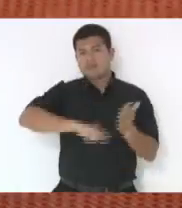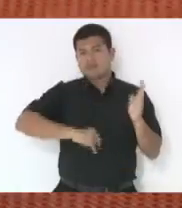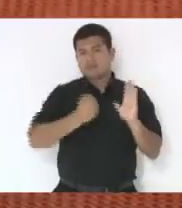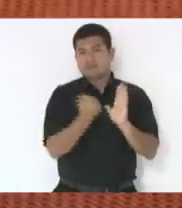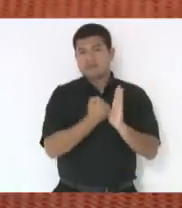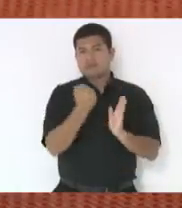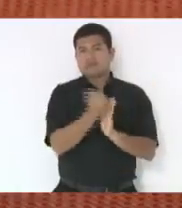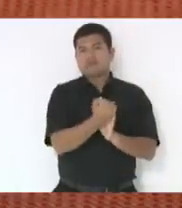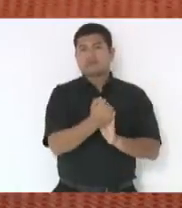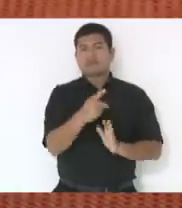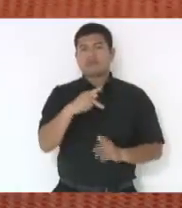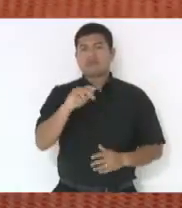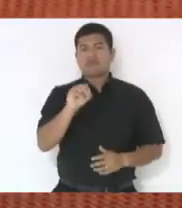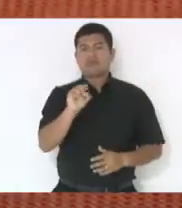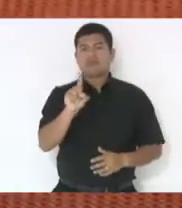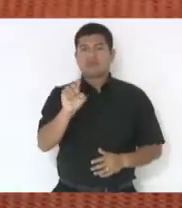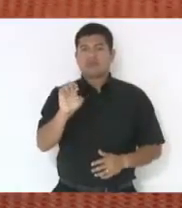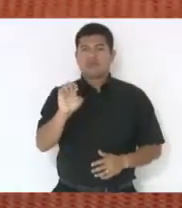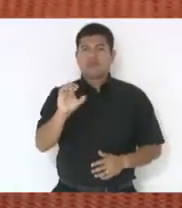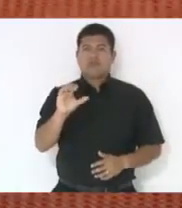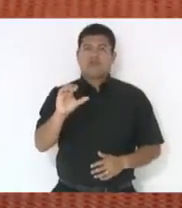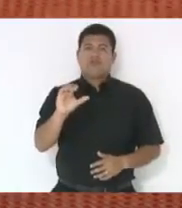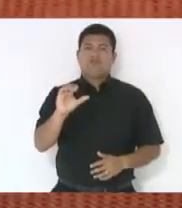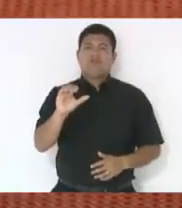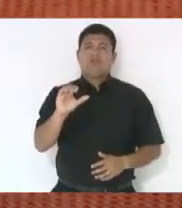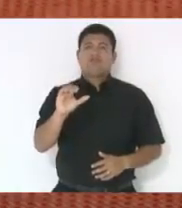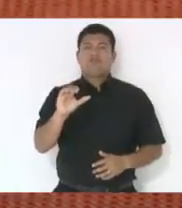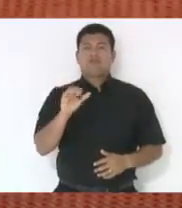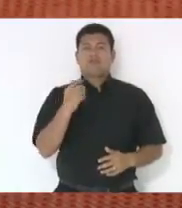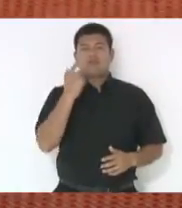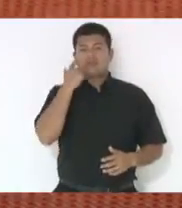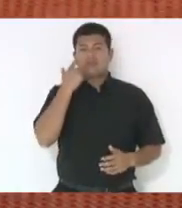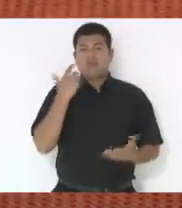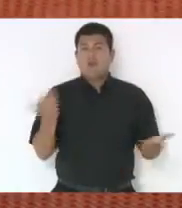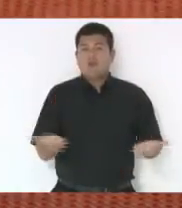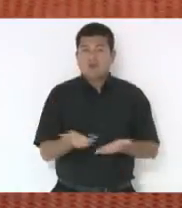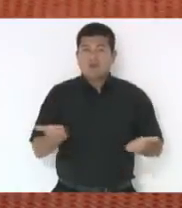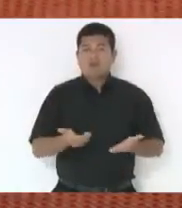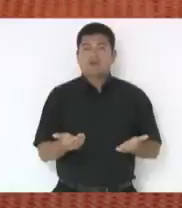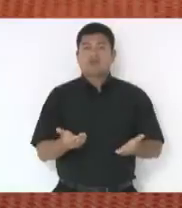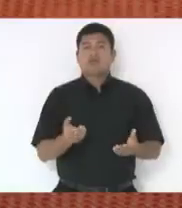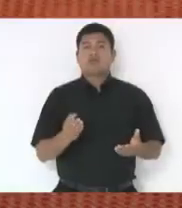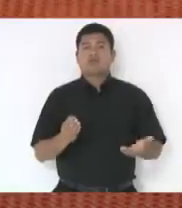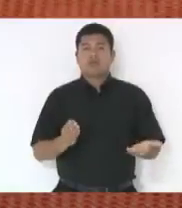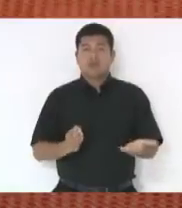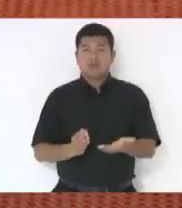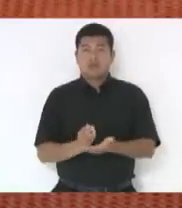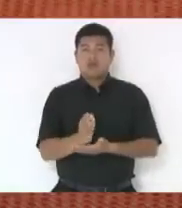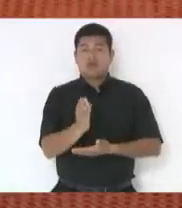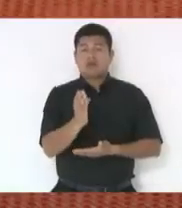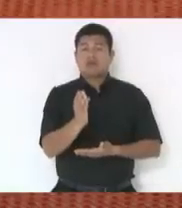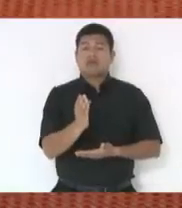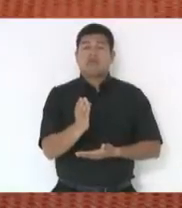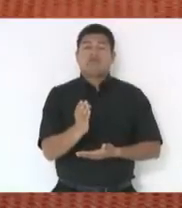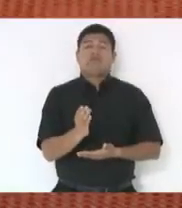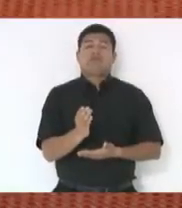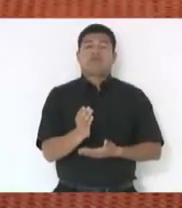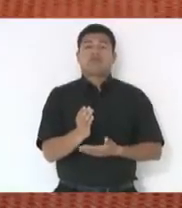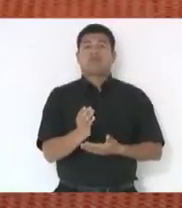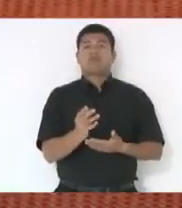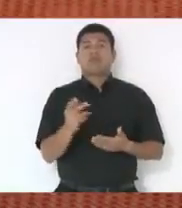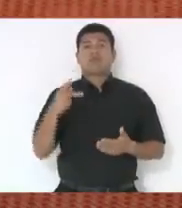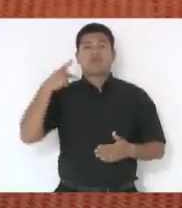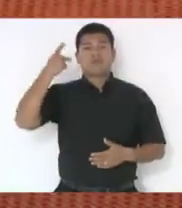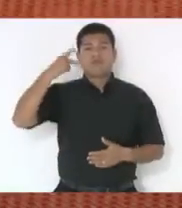PRODEC. Vejam, atualmente, a entrada, deputado Coruja, dos pagamentos